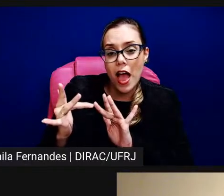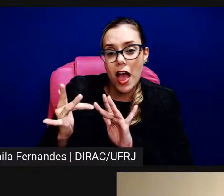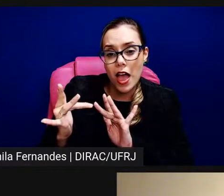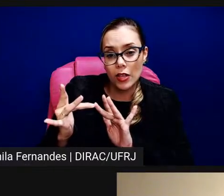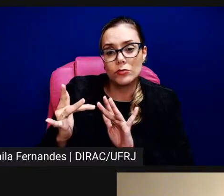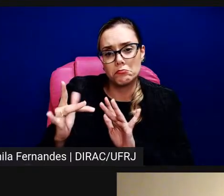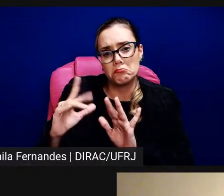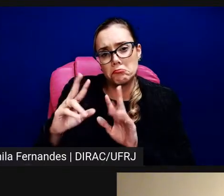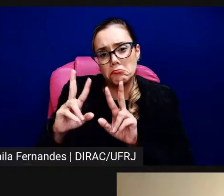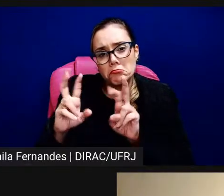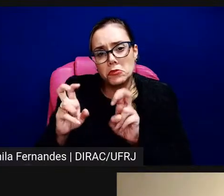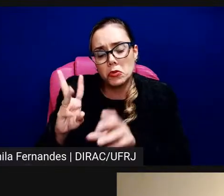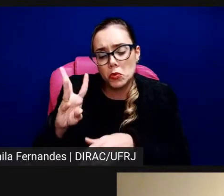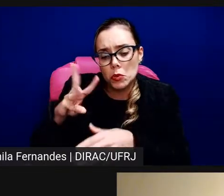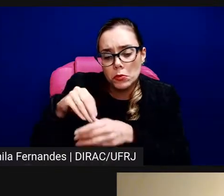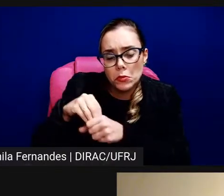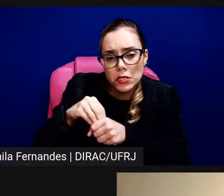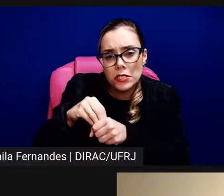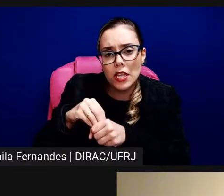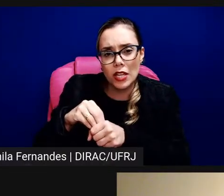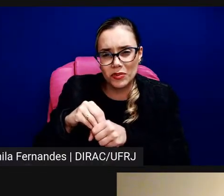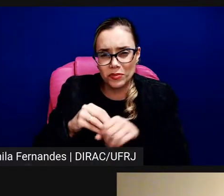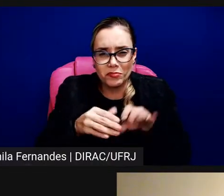portfólio a gente viu alguns desses sprints,